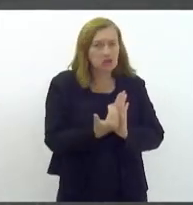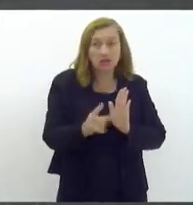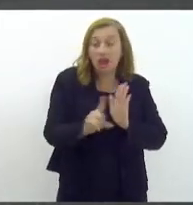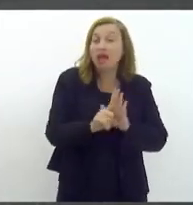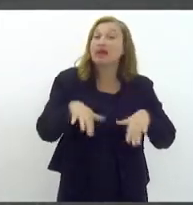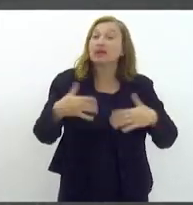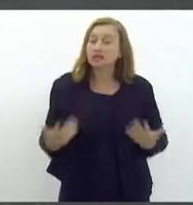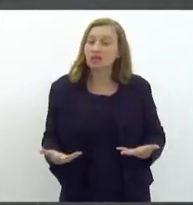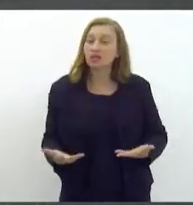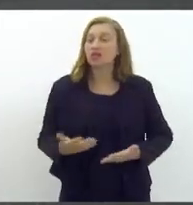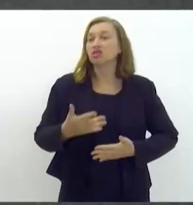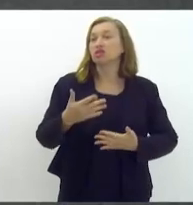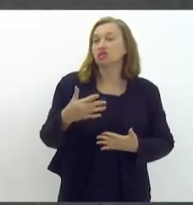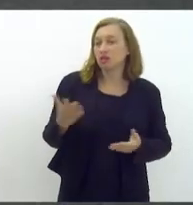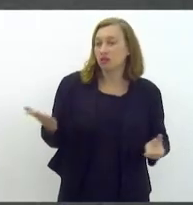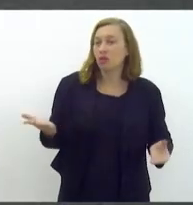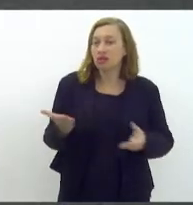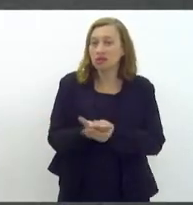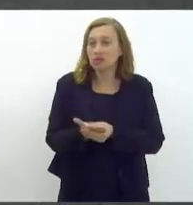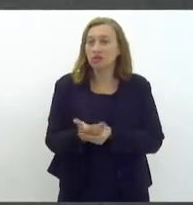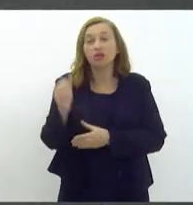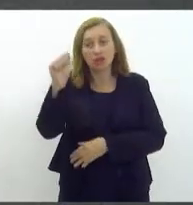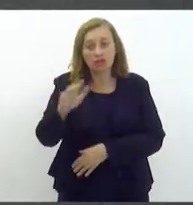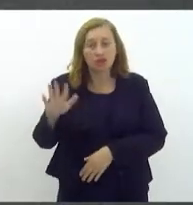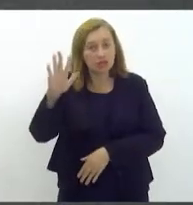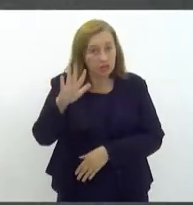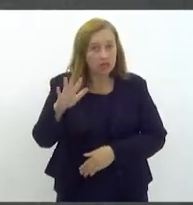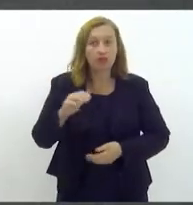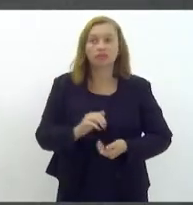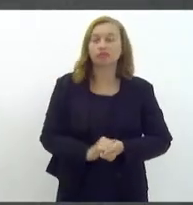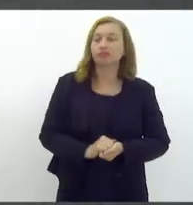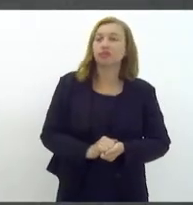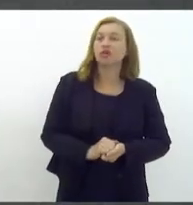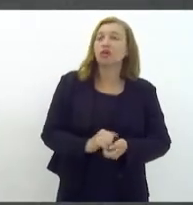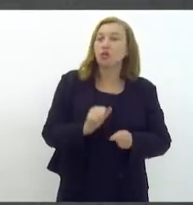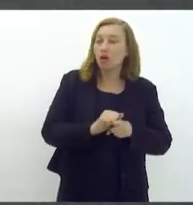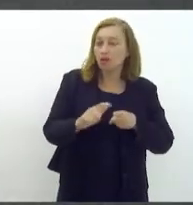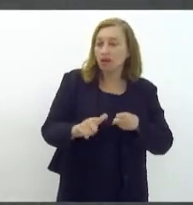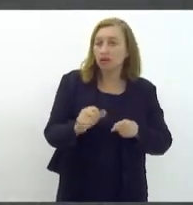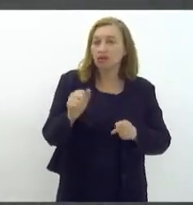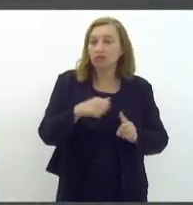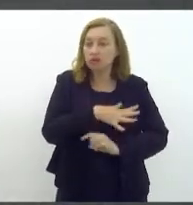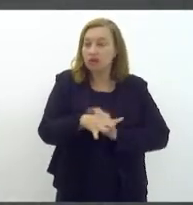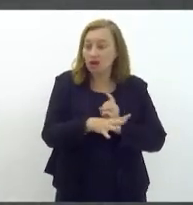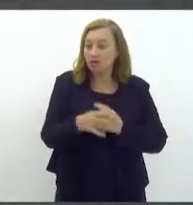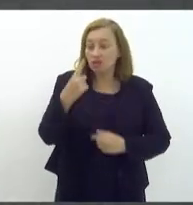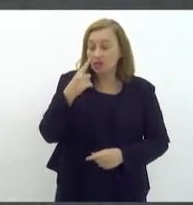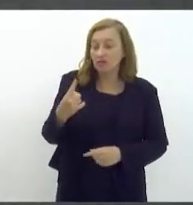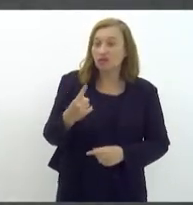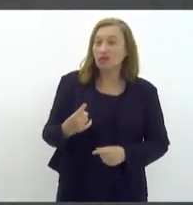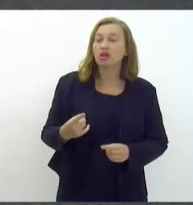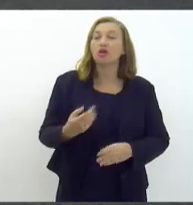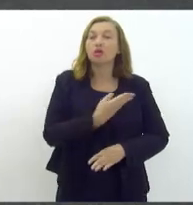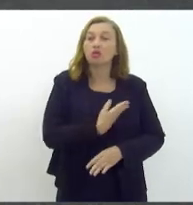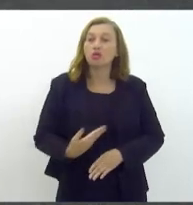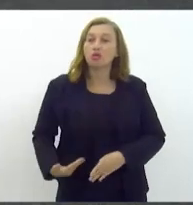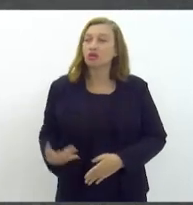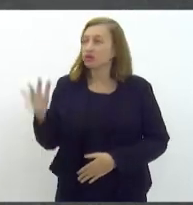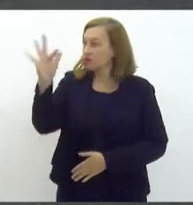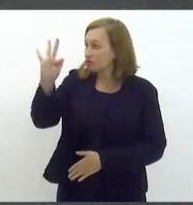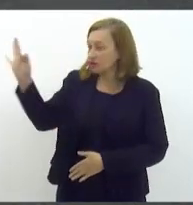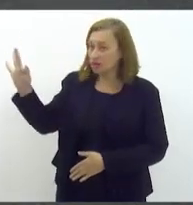agora a gente tem uma ação nacional que garante o aluguel social, então a gente vai ver o governo federal